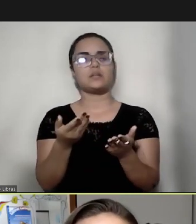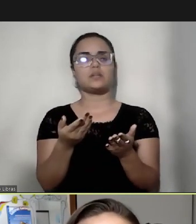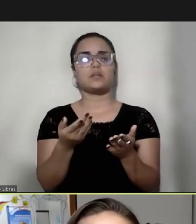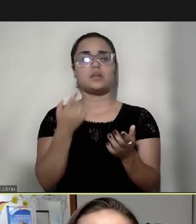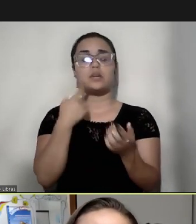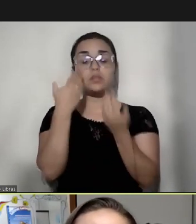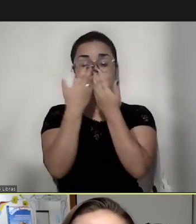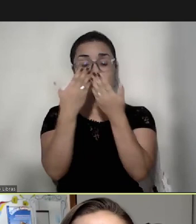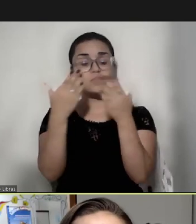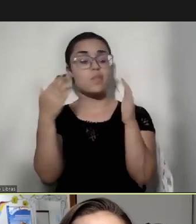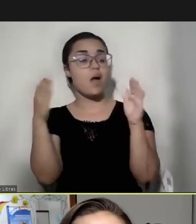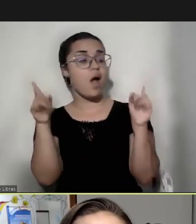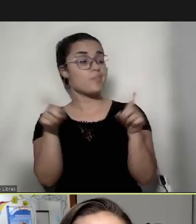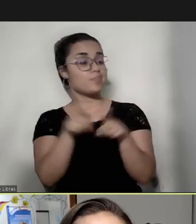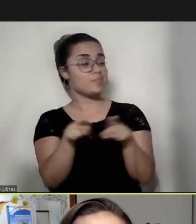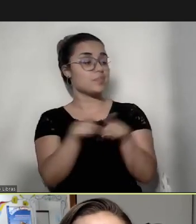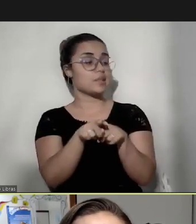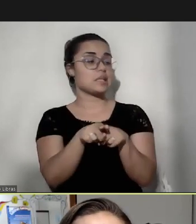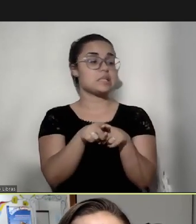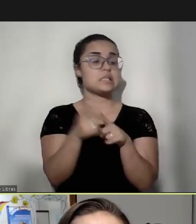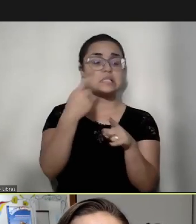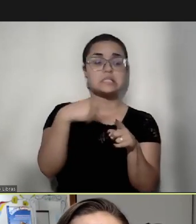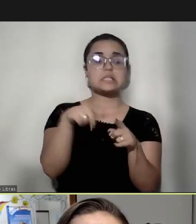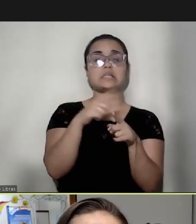também, Andresa, para esse